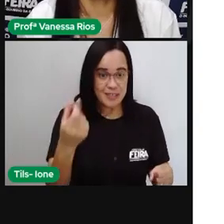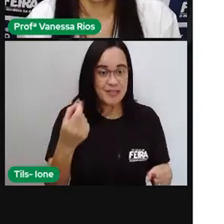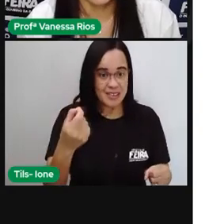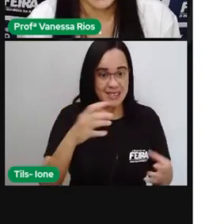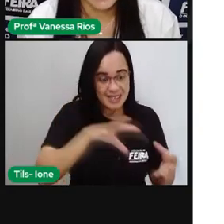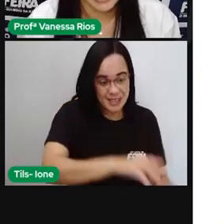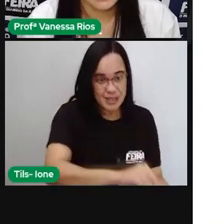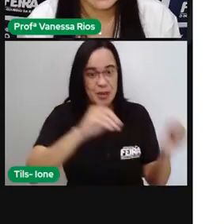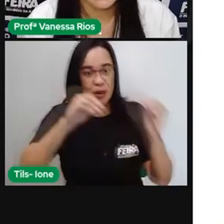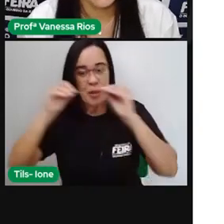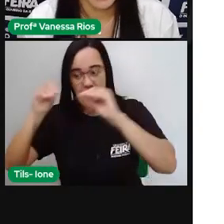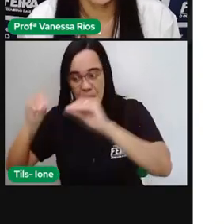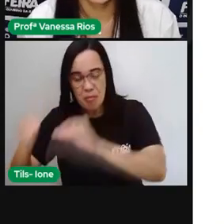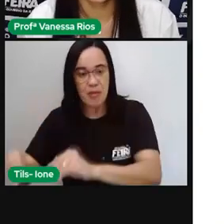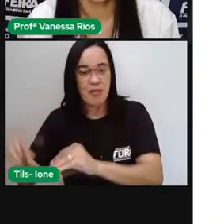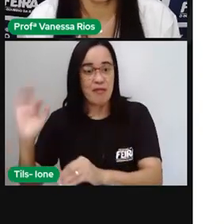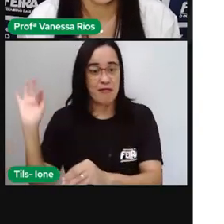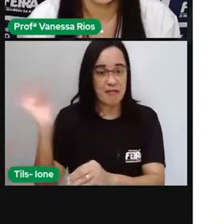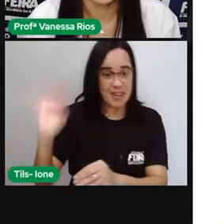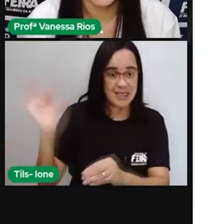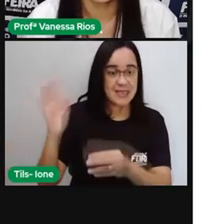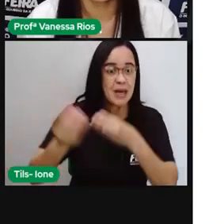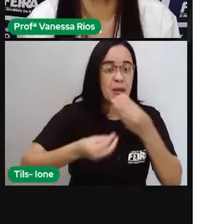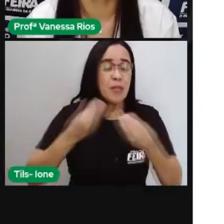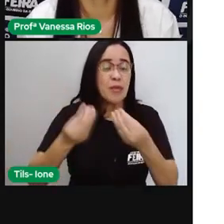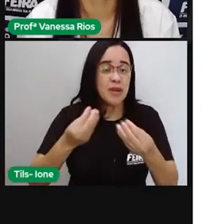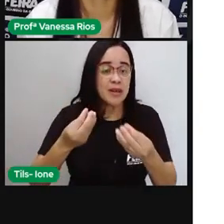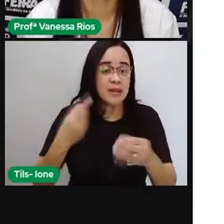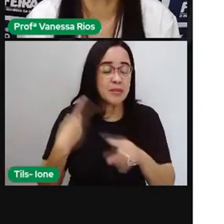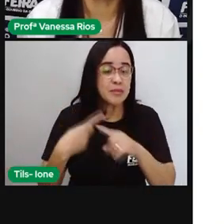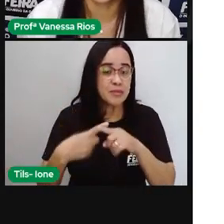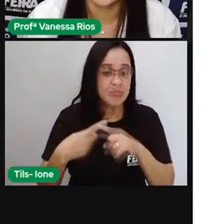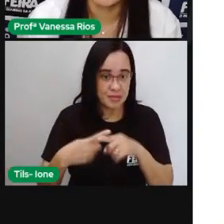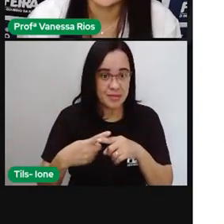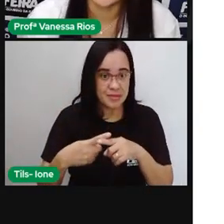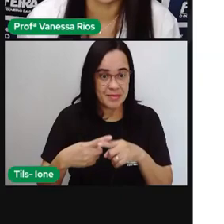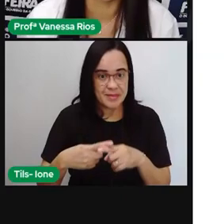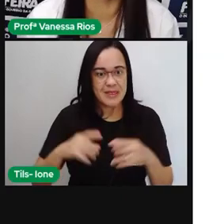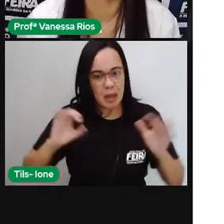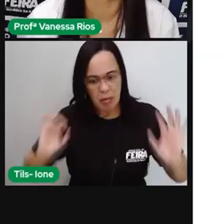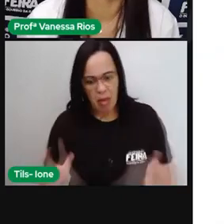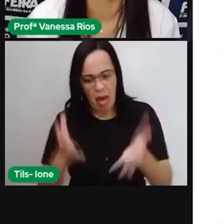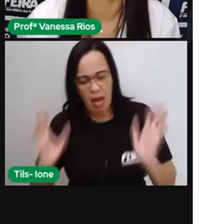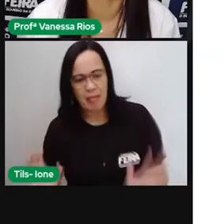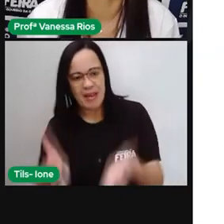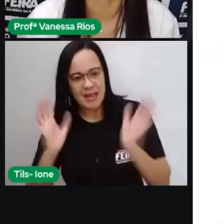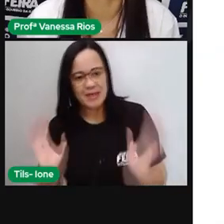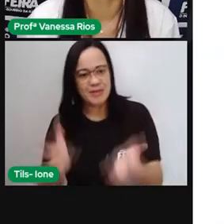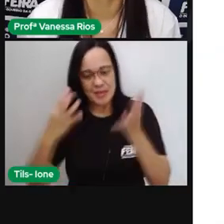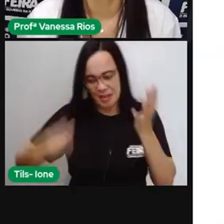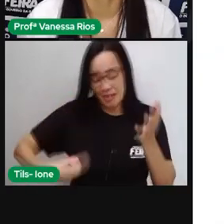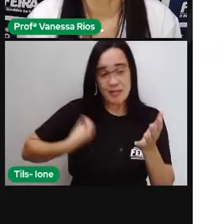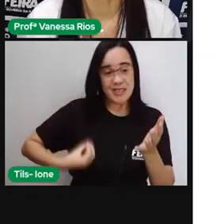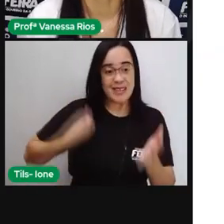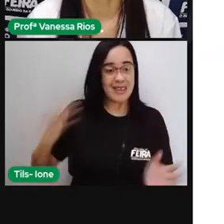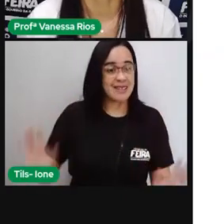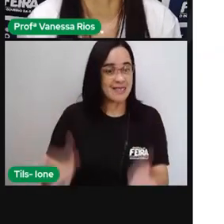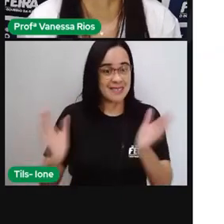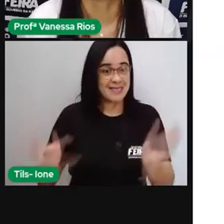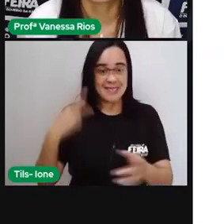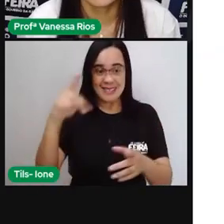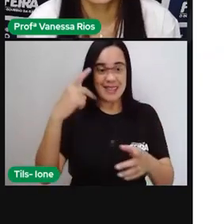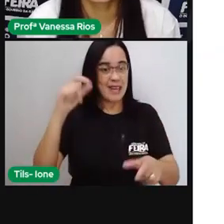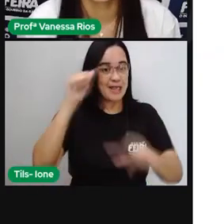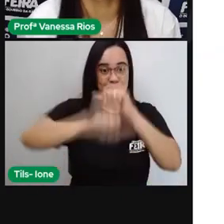muda para Paris. A mudança para Paris aí trouxe outros incentivos, né, para a sua vida artística. Ele entrou em